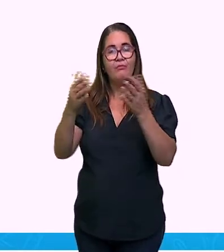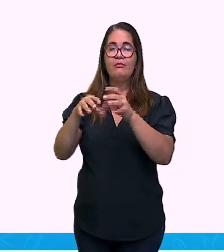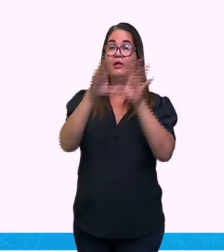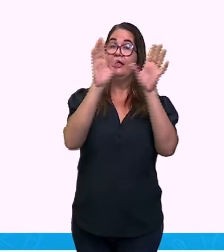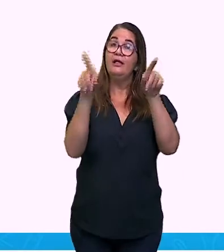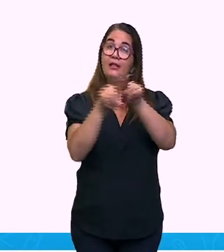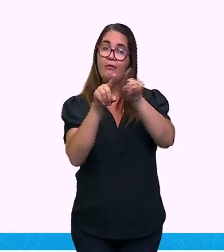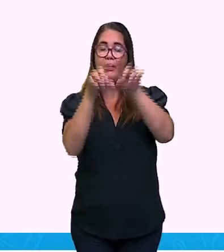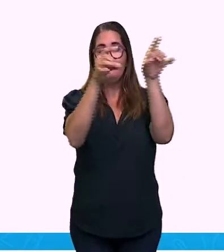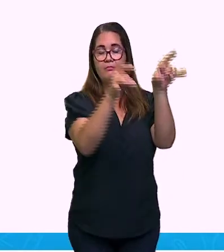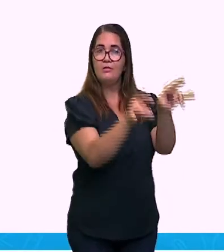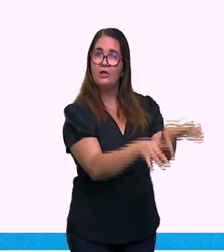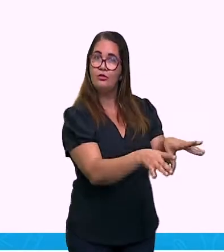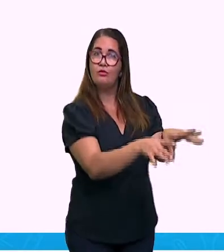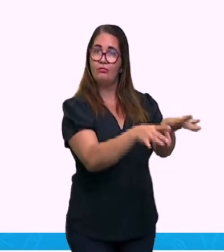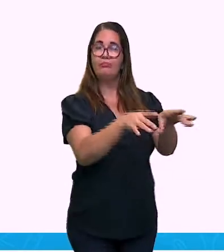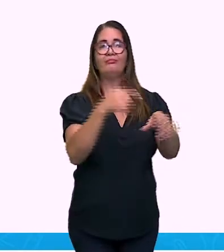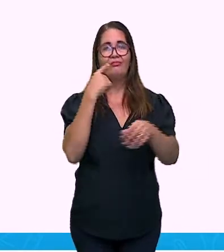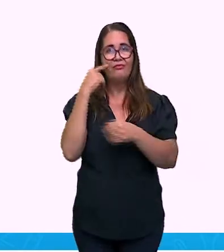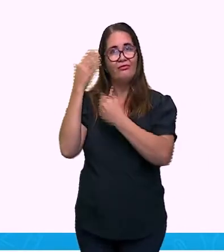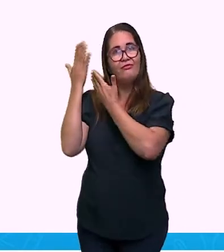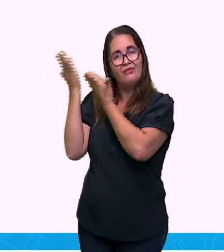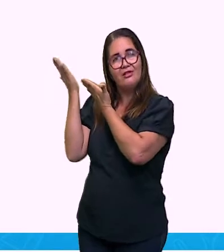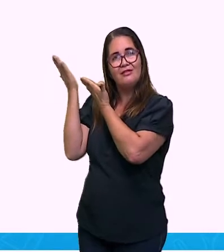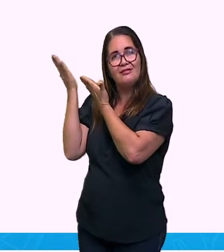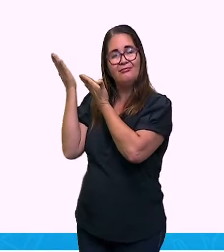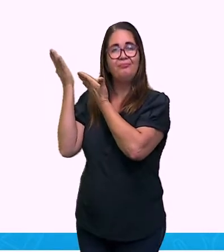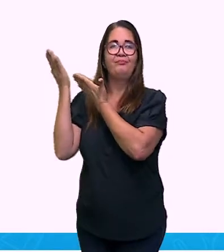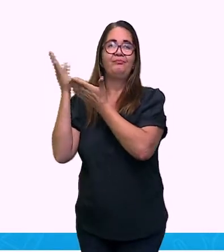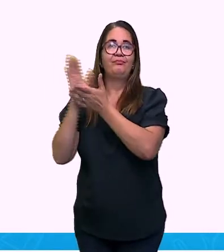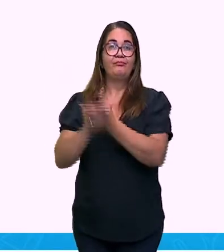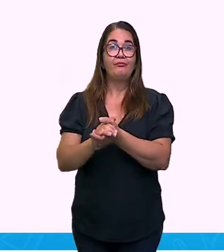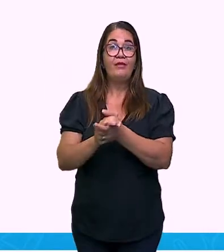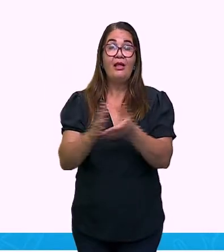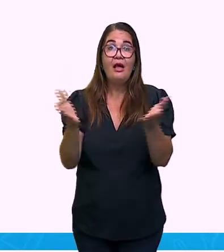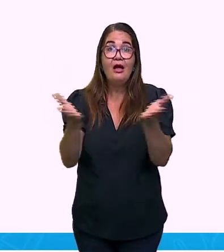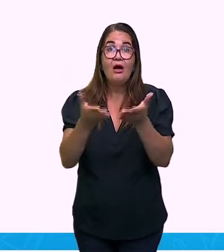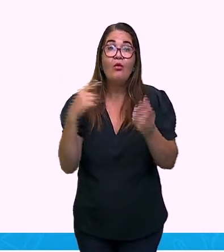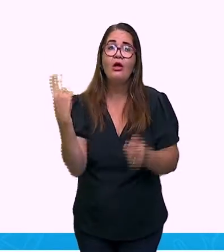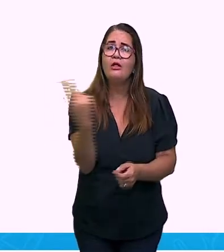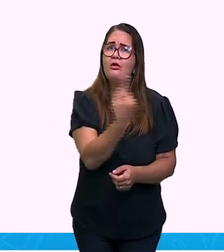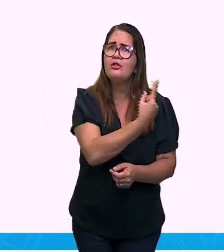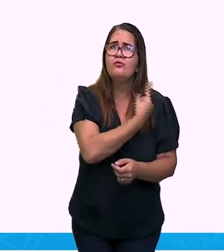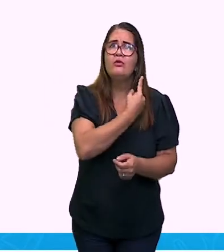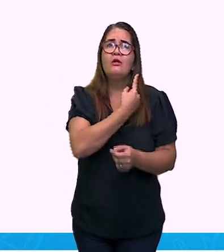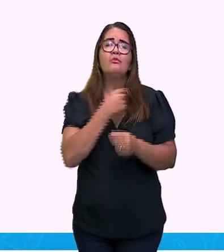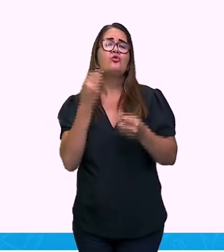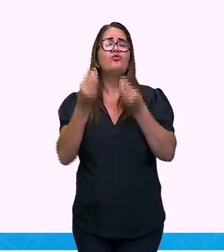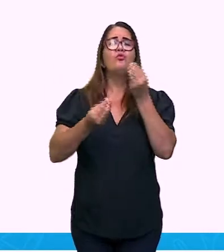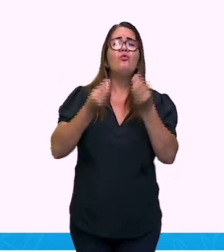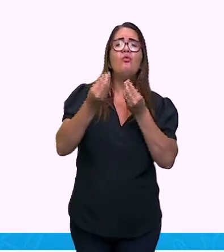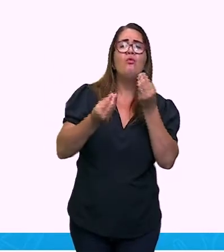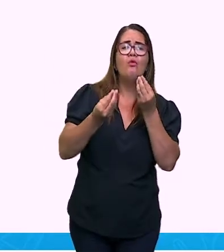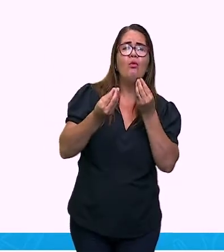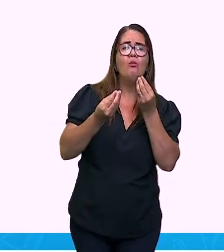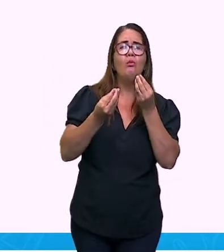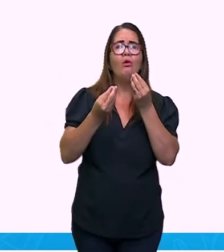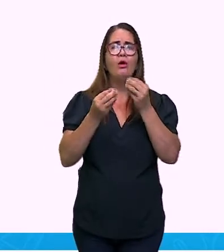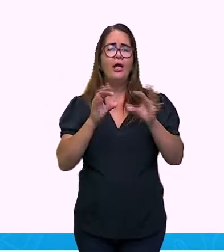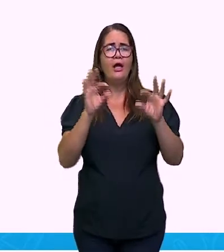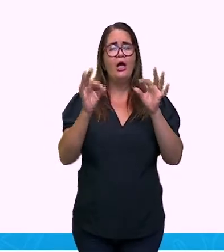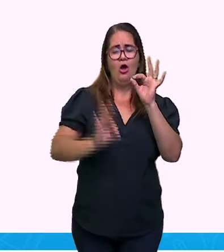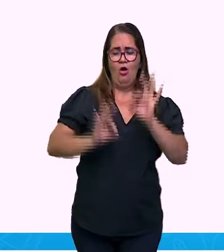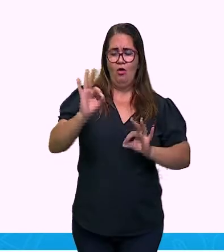Então, agora vamos ao que seria então esse período composto por coordenação, pessoal. Primeira coisa.